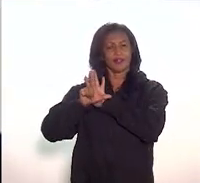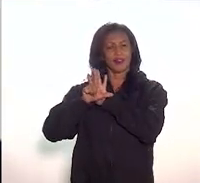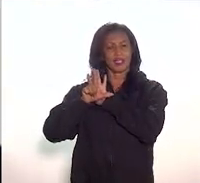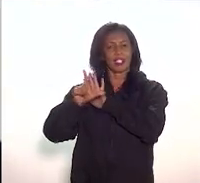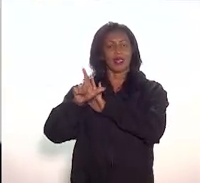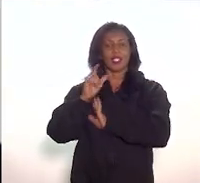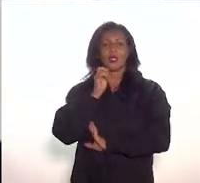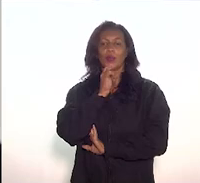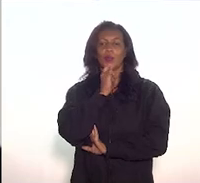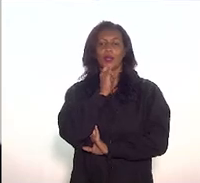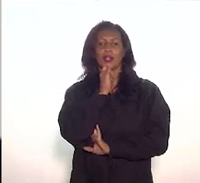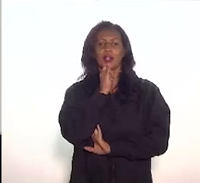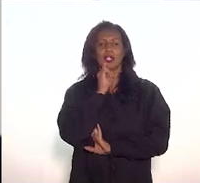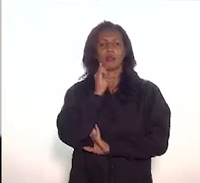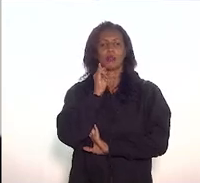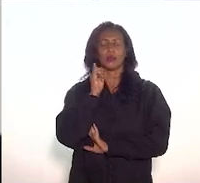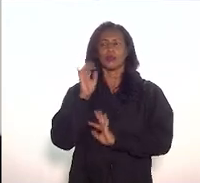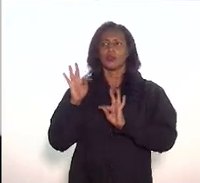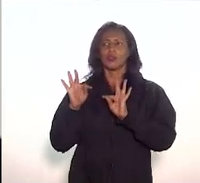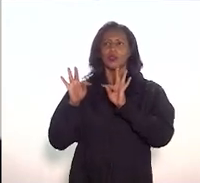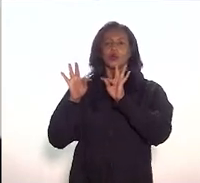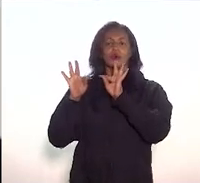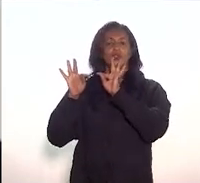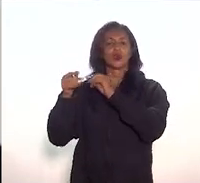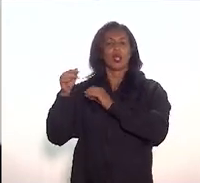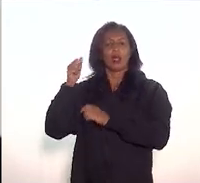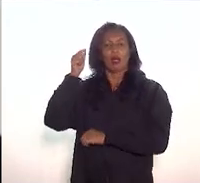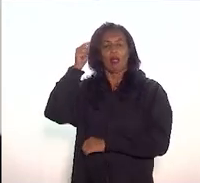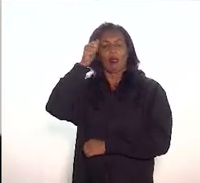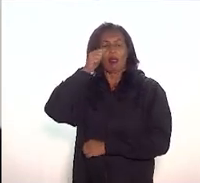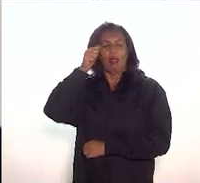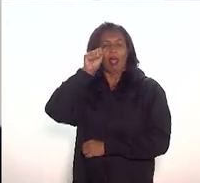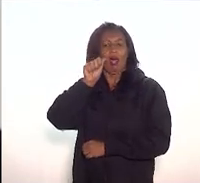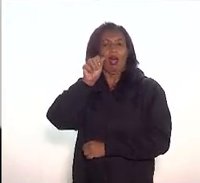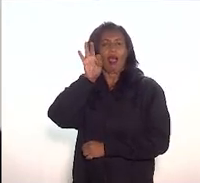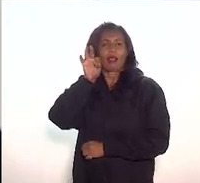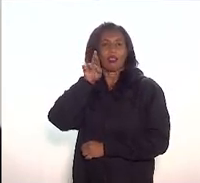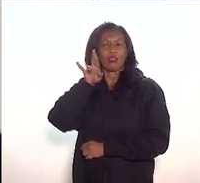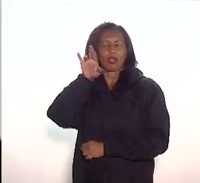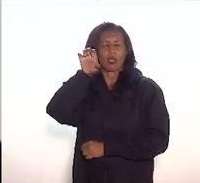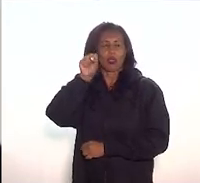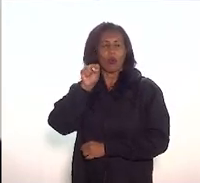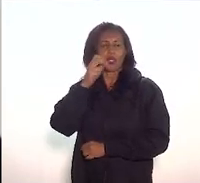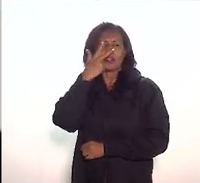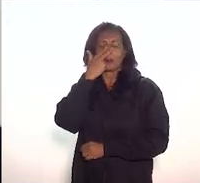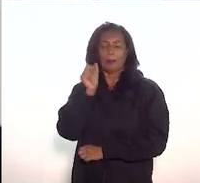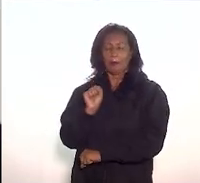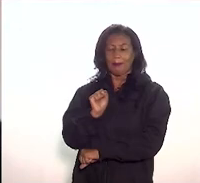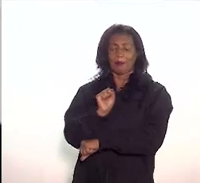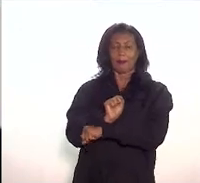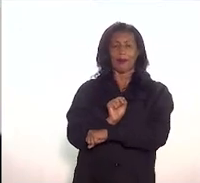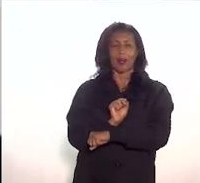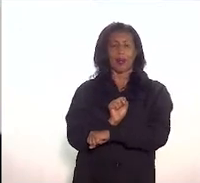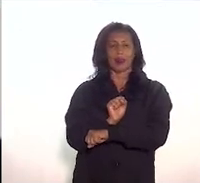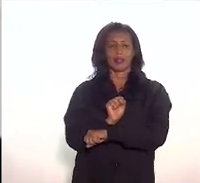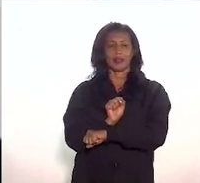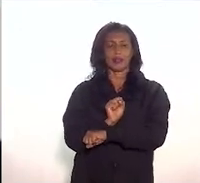elenco de vários atores e aí isso, na verdade, ficar congelado dentro da